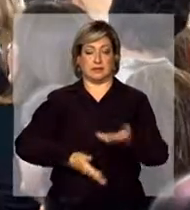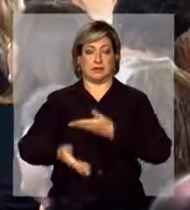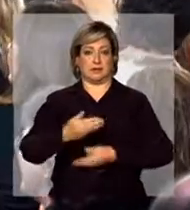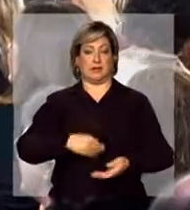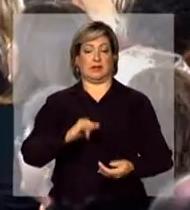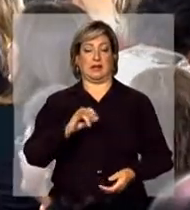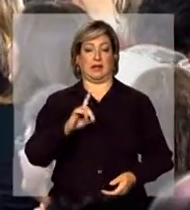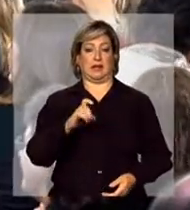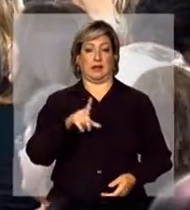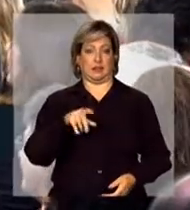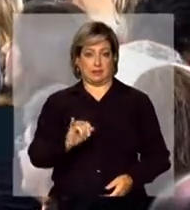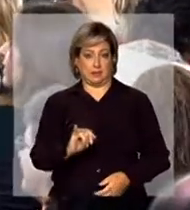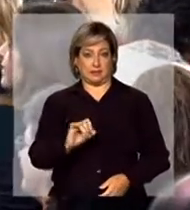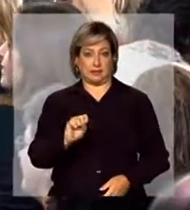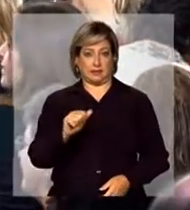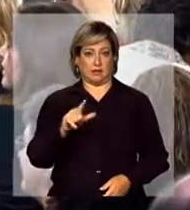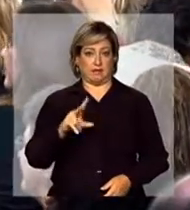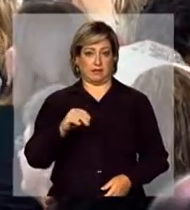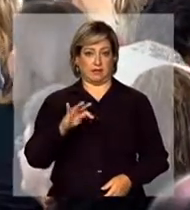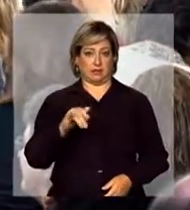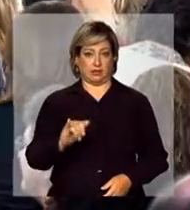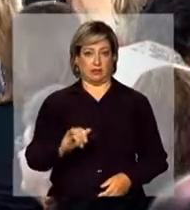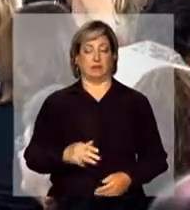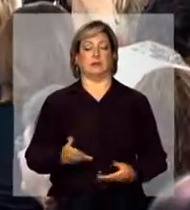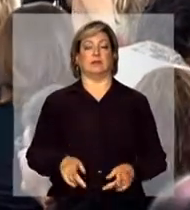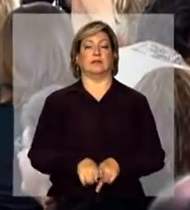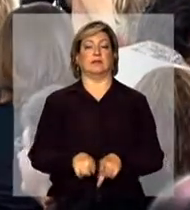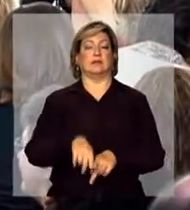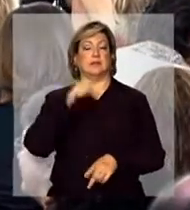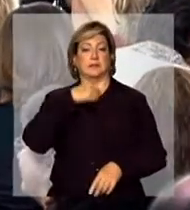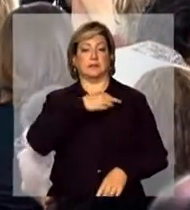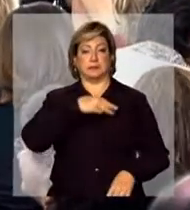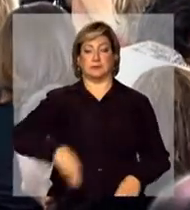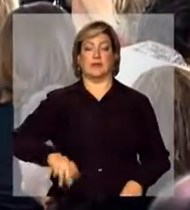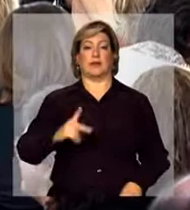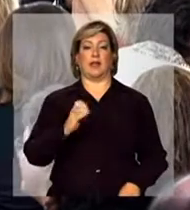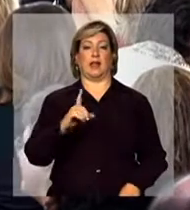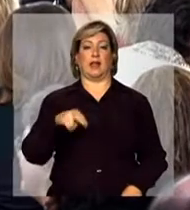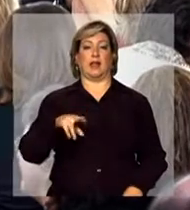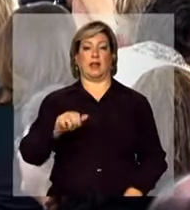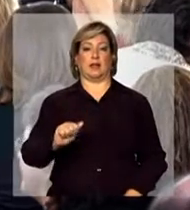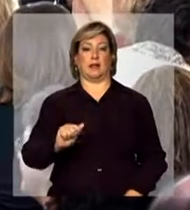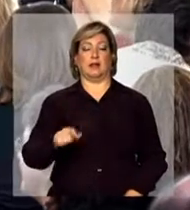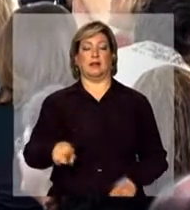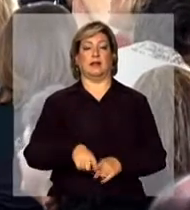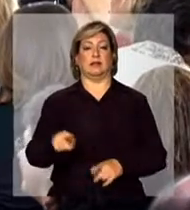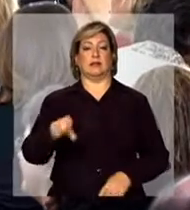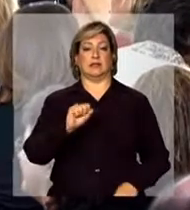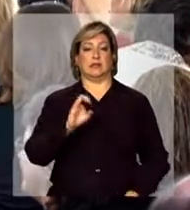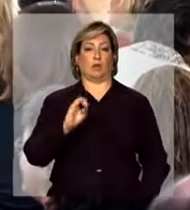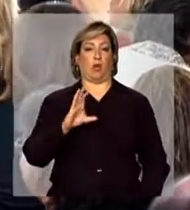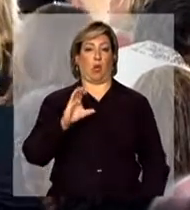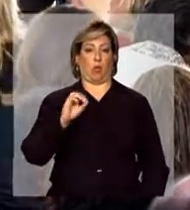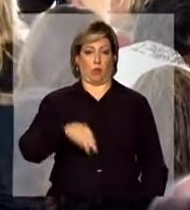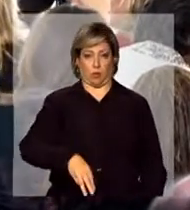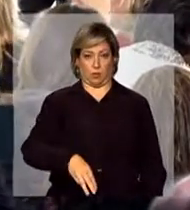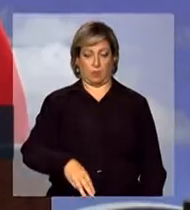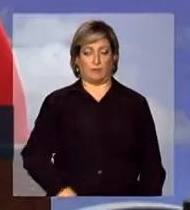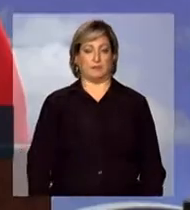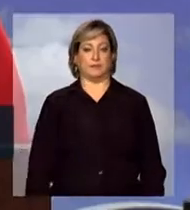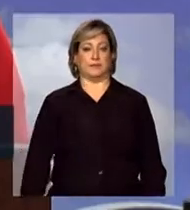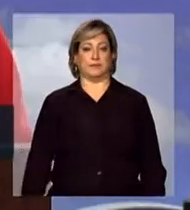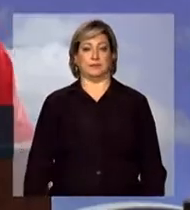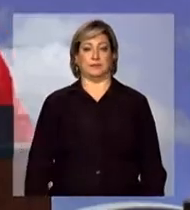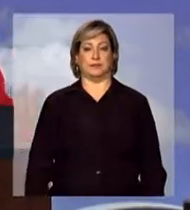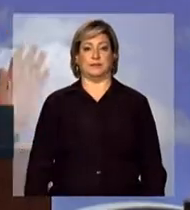Delis Salvat, a ministra Helena Chagas, da Secretaria de Comunicação Social.